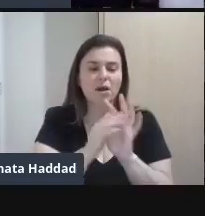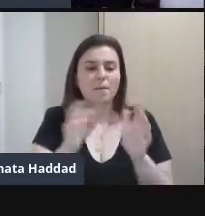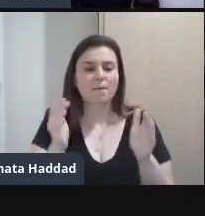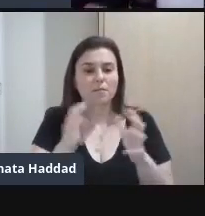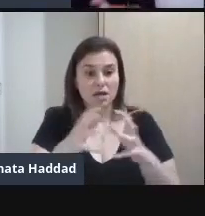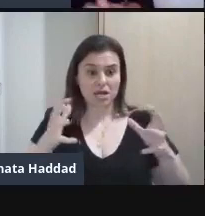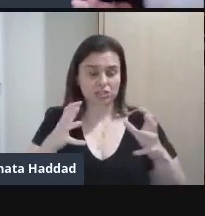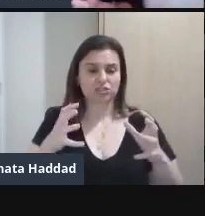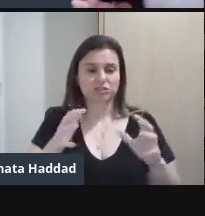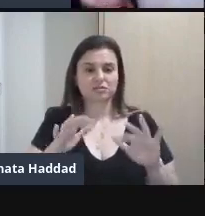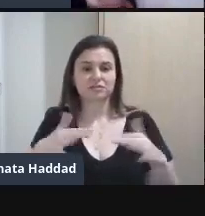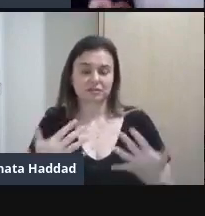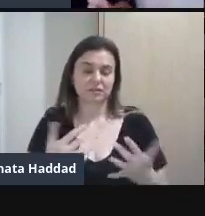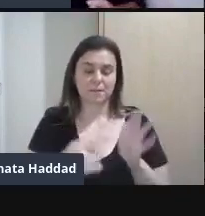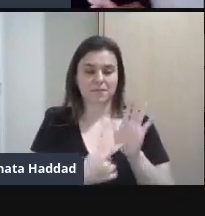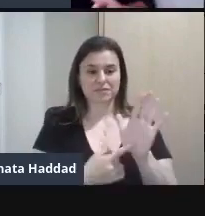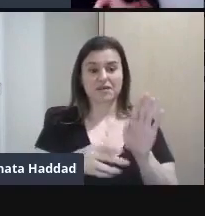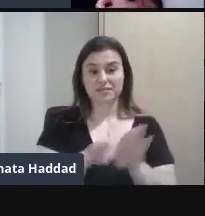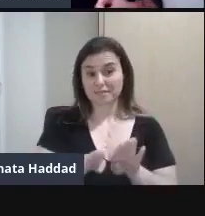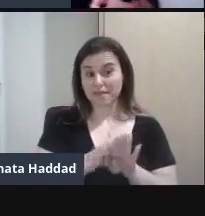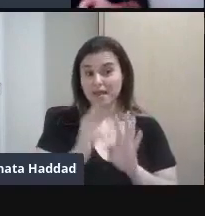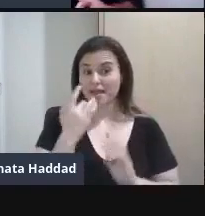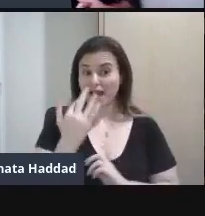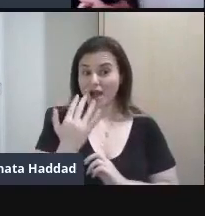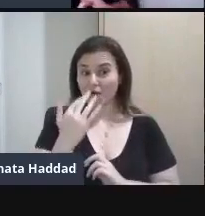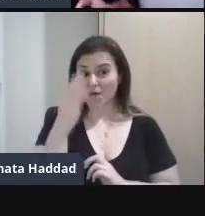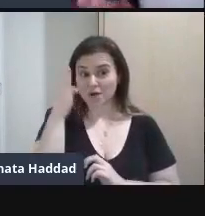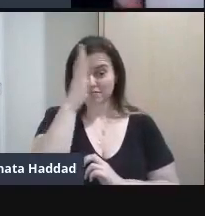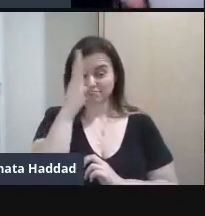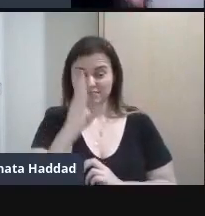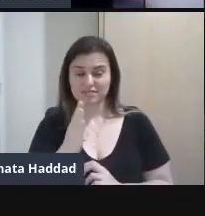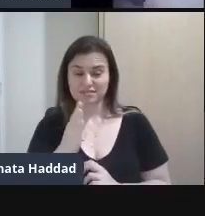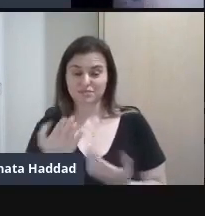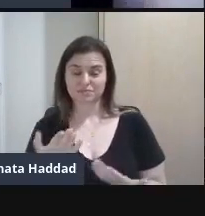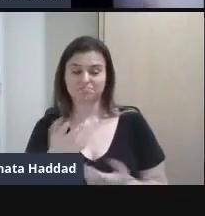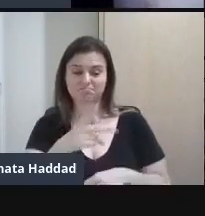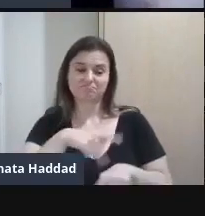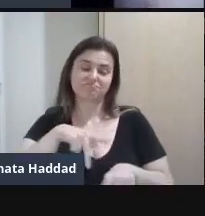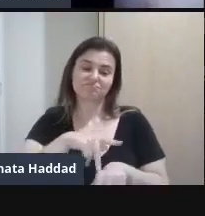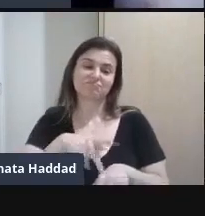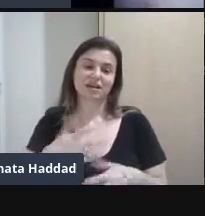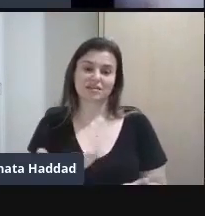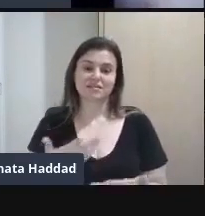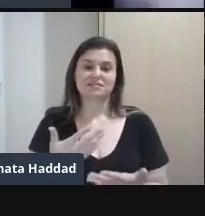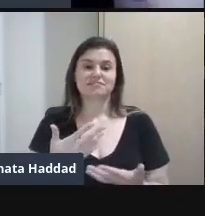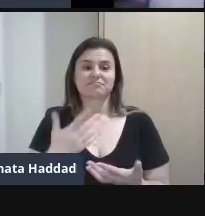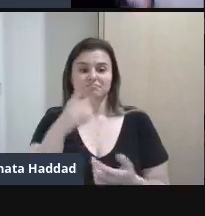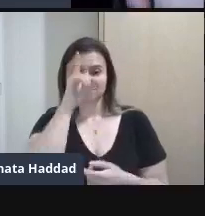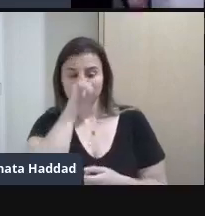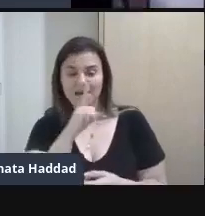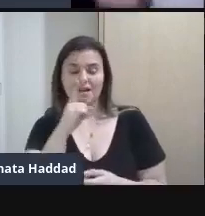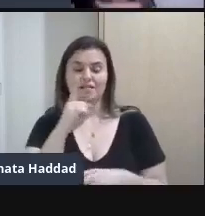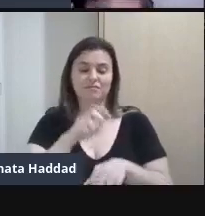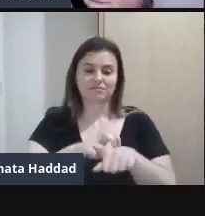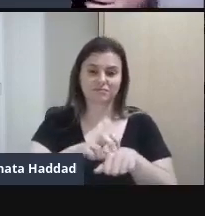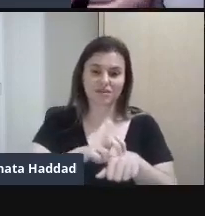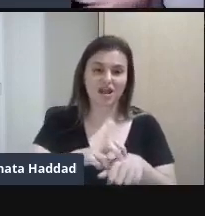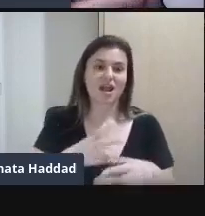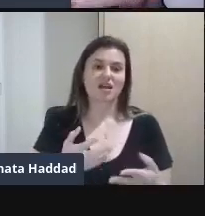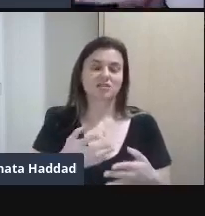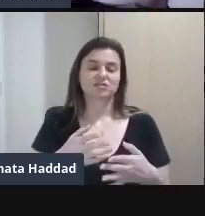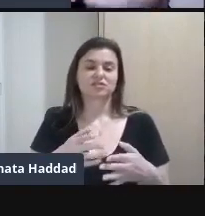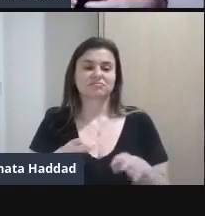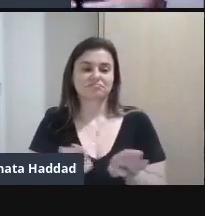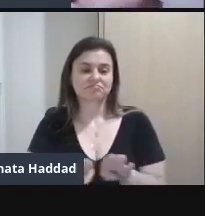nosso país O amarelo O verde O azul Esse laranja Ao mesmo tempo Essa questão Do tropical